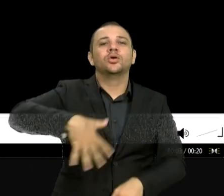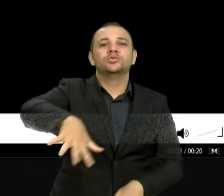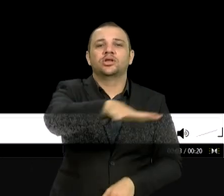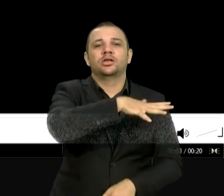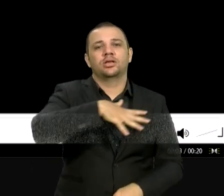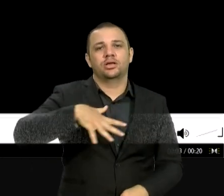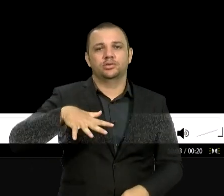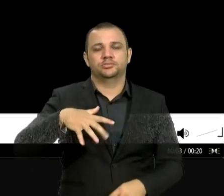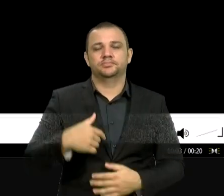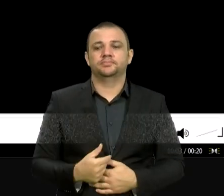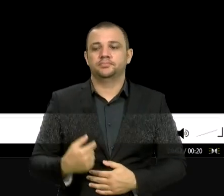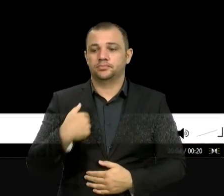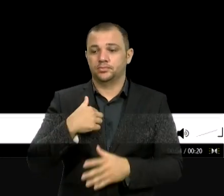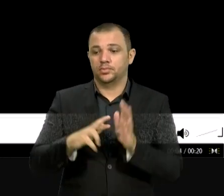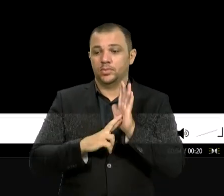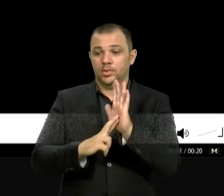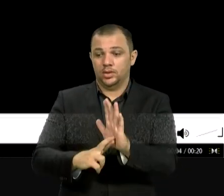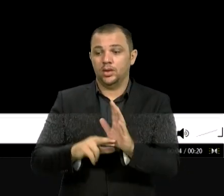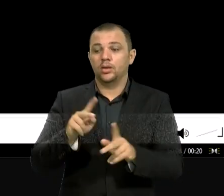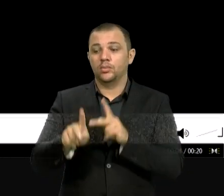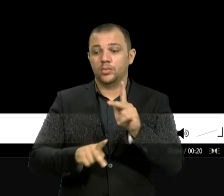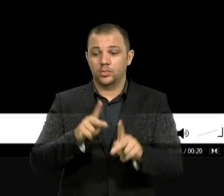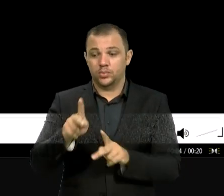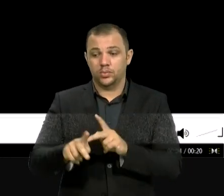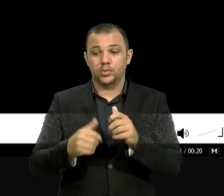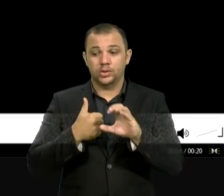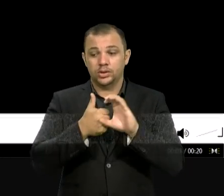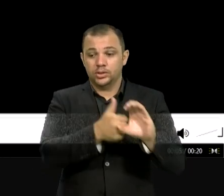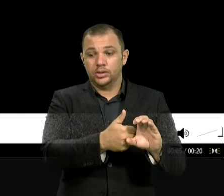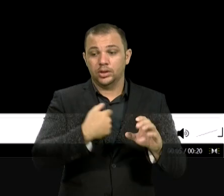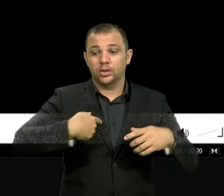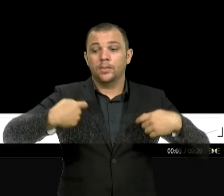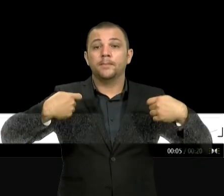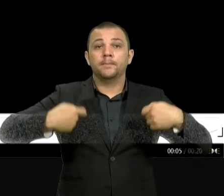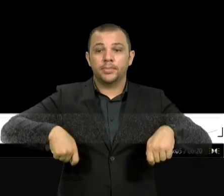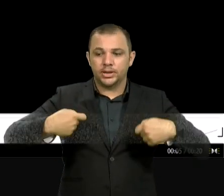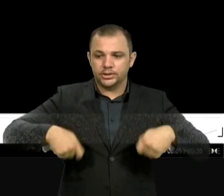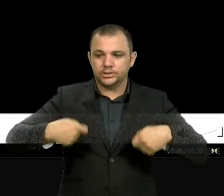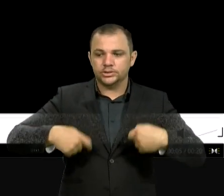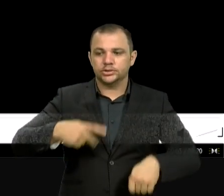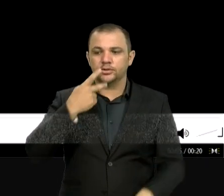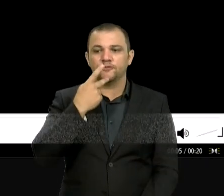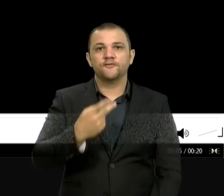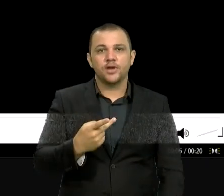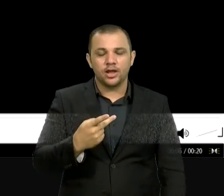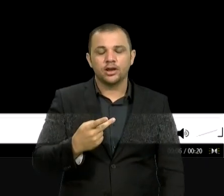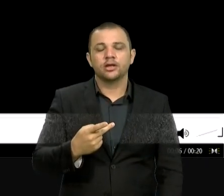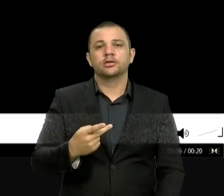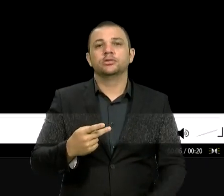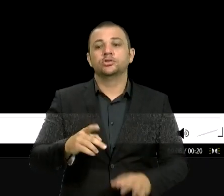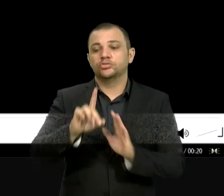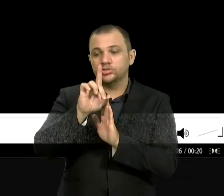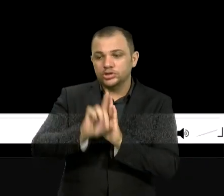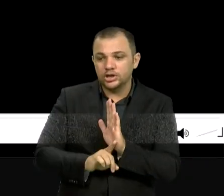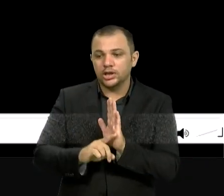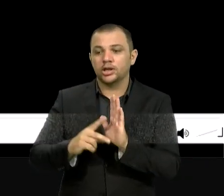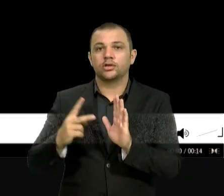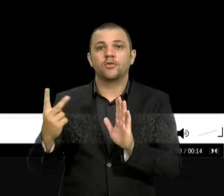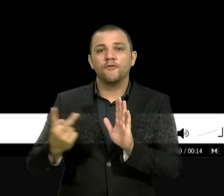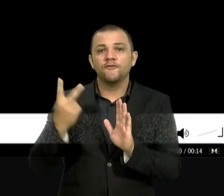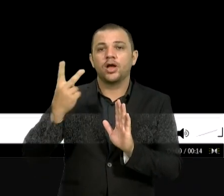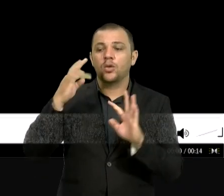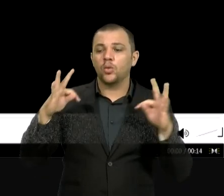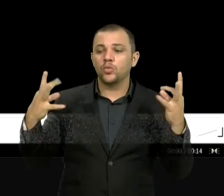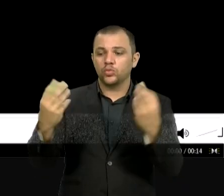do povo cristão, é meu dever de assegurar que os direitos e valores de todos os cidadãos